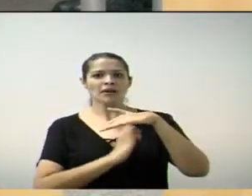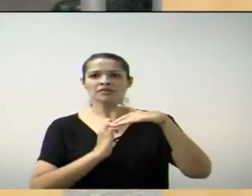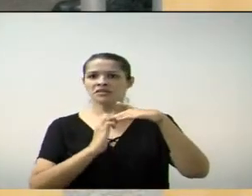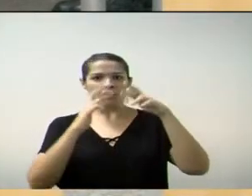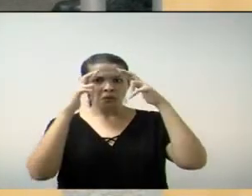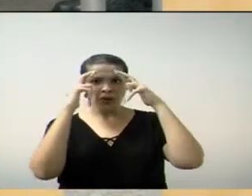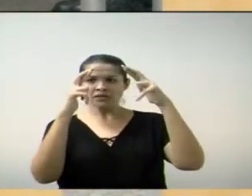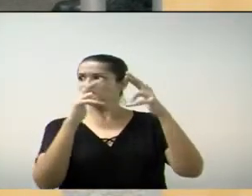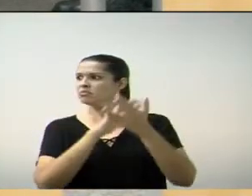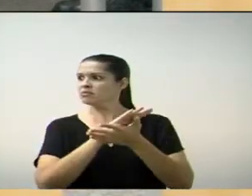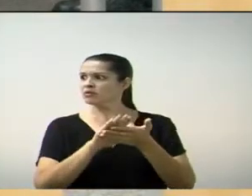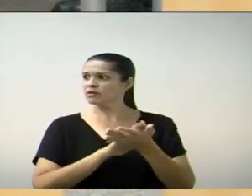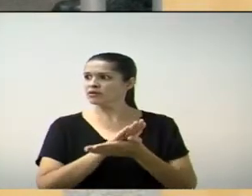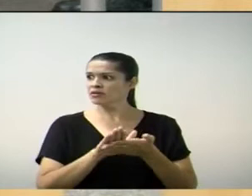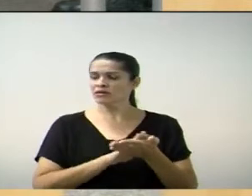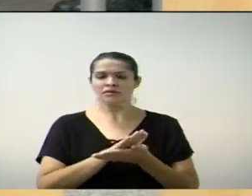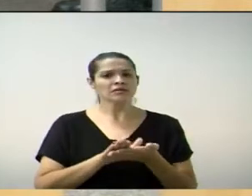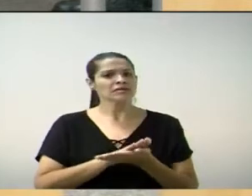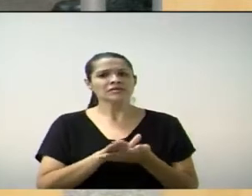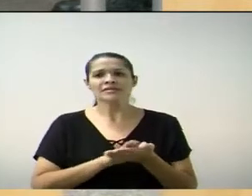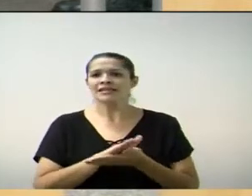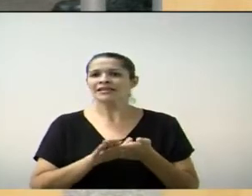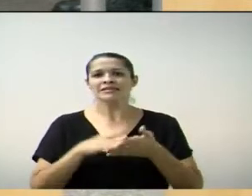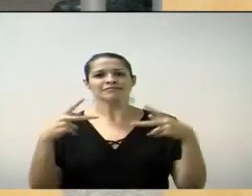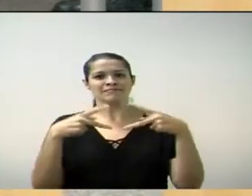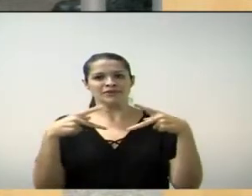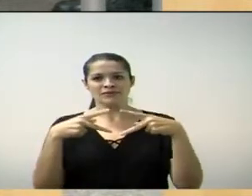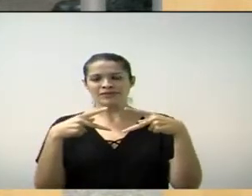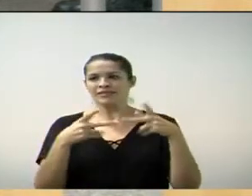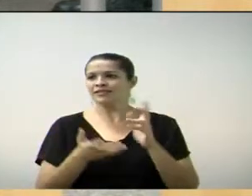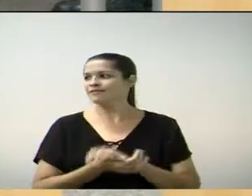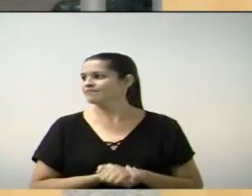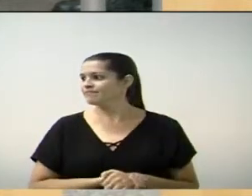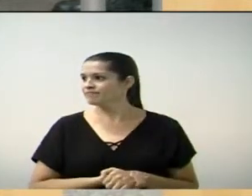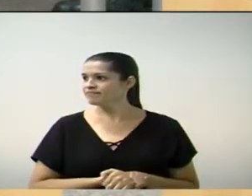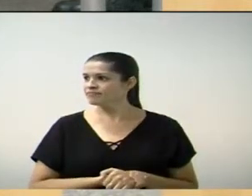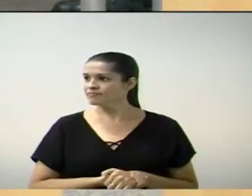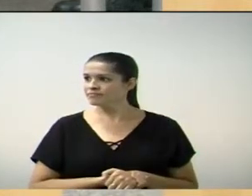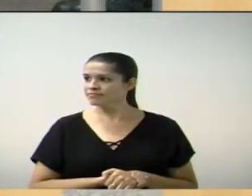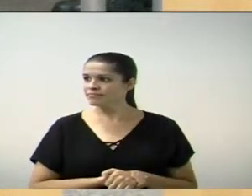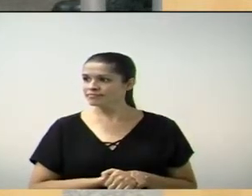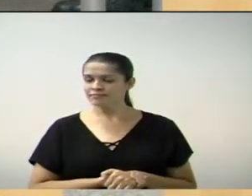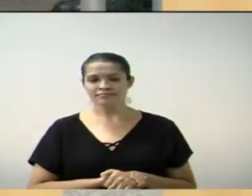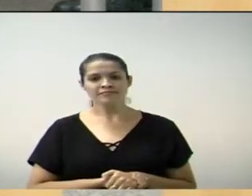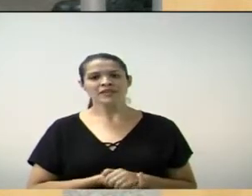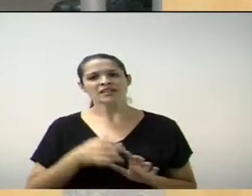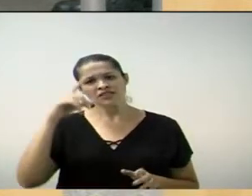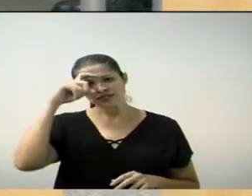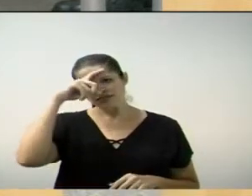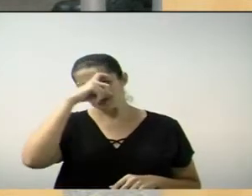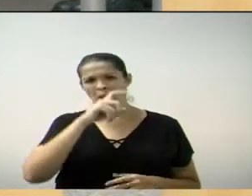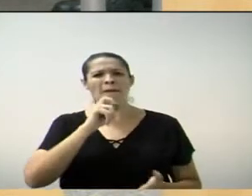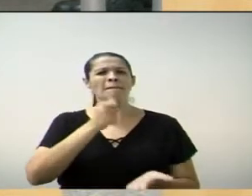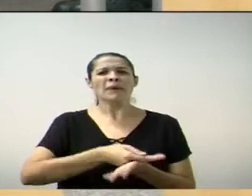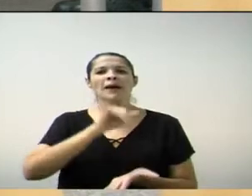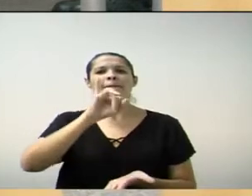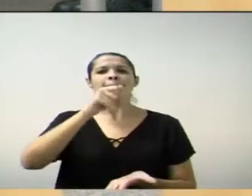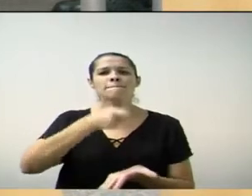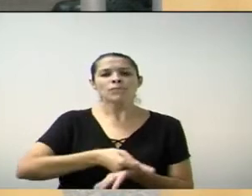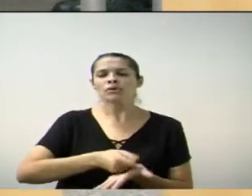Ela só colhe o fruto que vem, não paga imposto para o nosso município